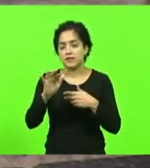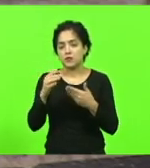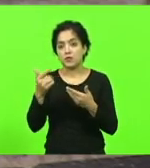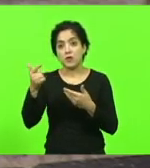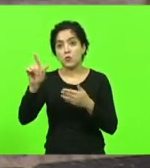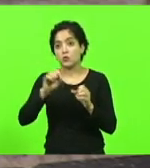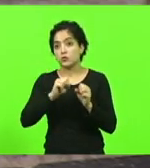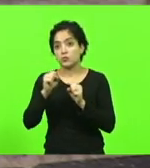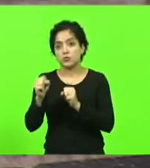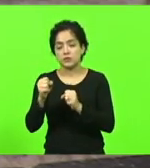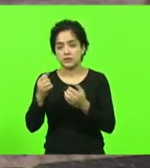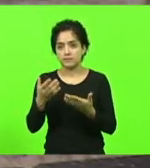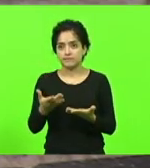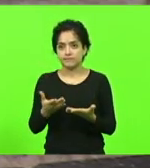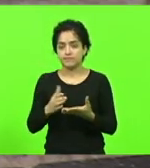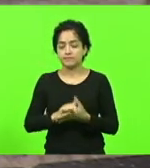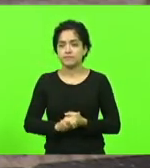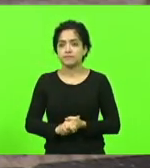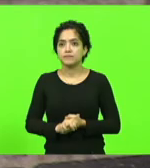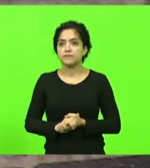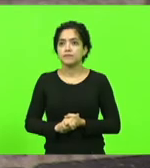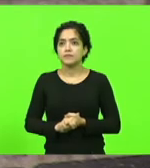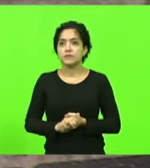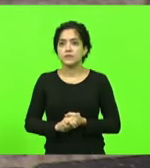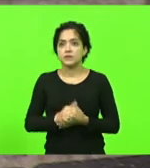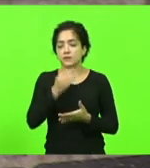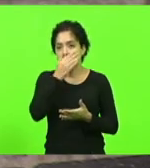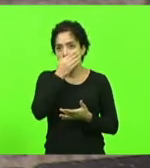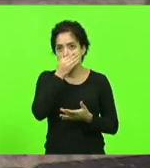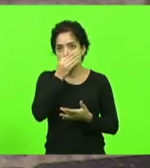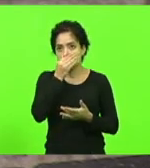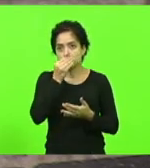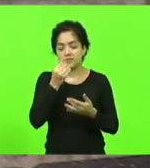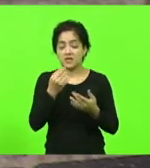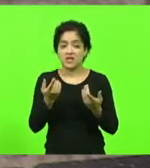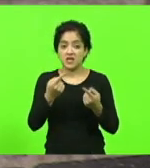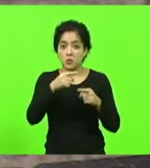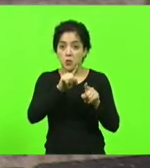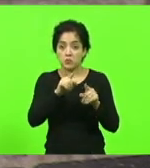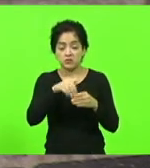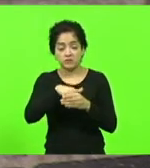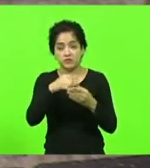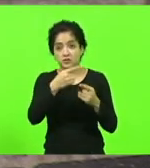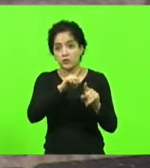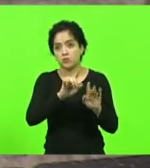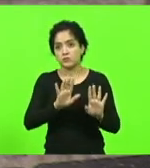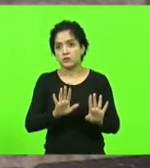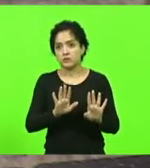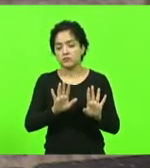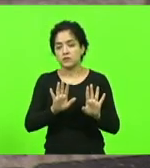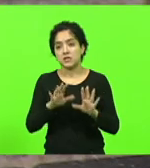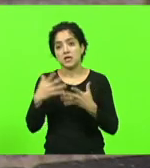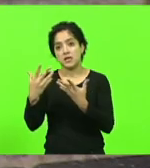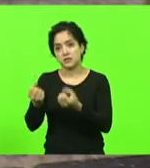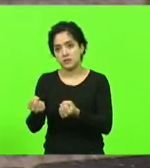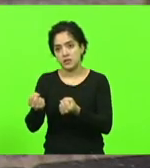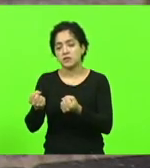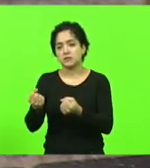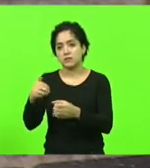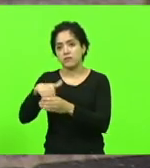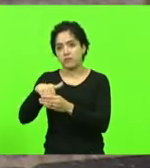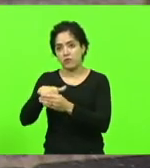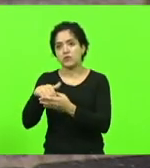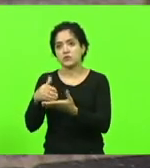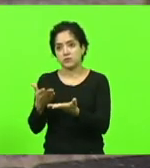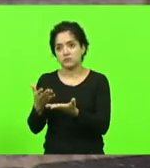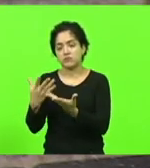é o poder executivo. Então, nós temos que parar de demagogia. Quem é contra, vota contra. E quem é a favor, vota a favor. Agora, não